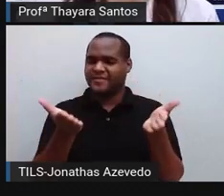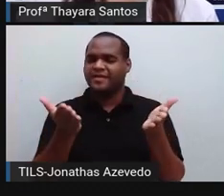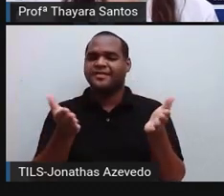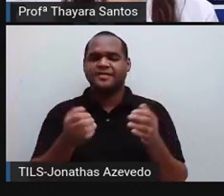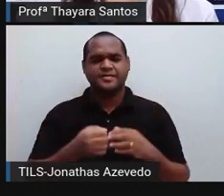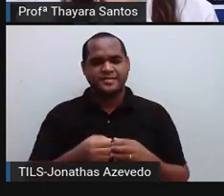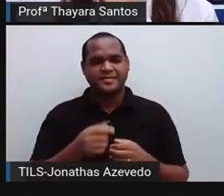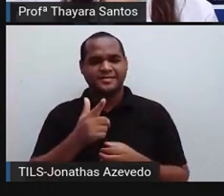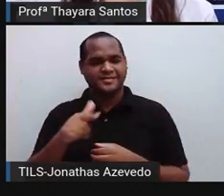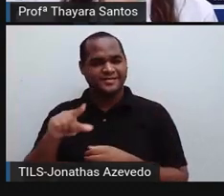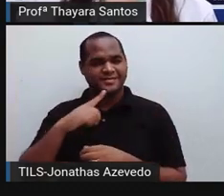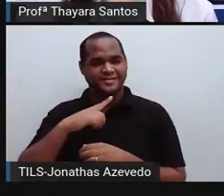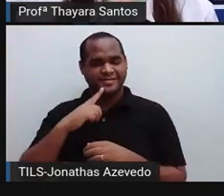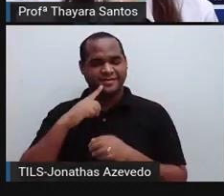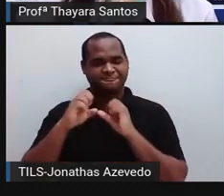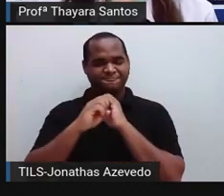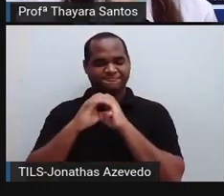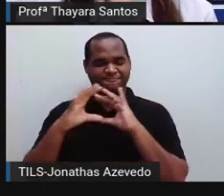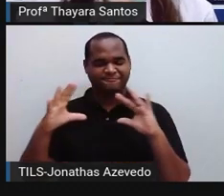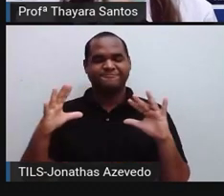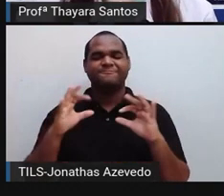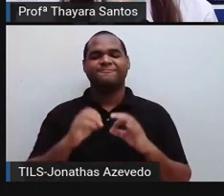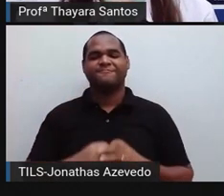mas vamos agora descobrir junto todo mundo.